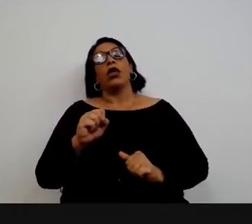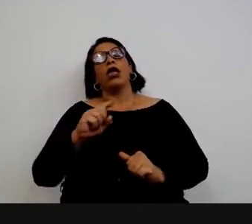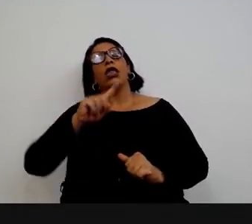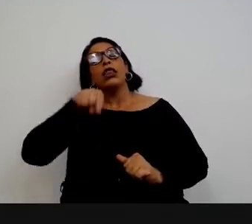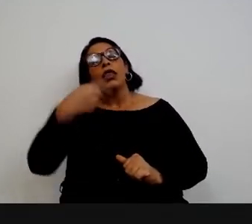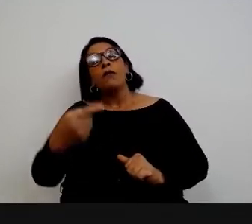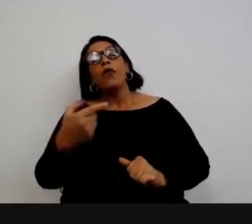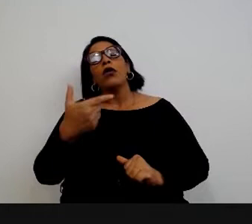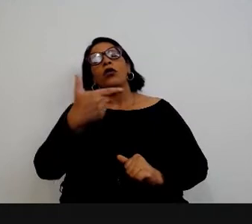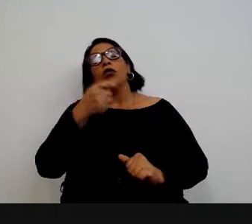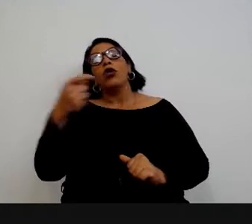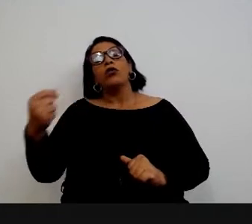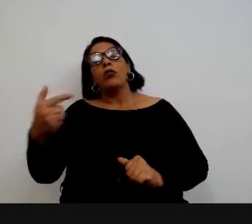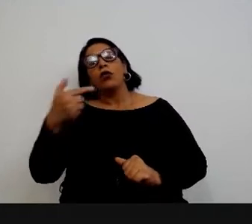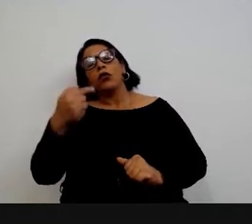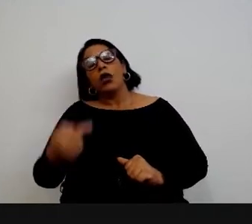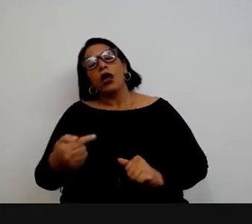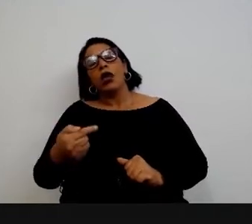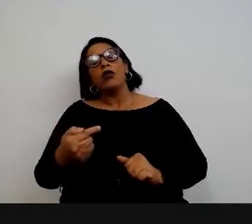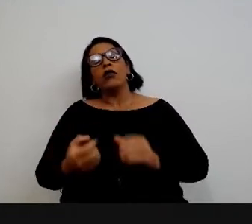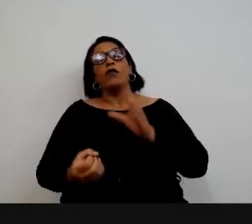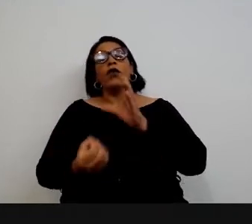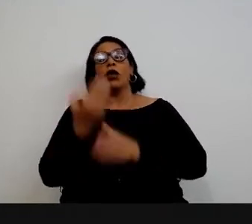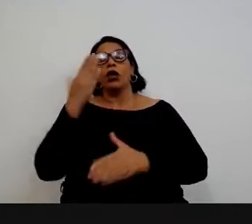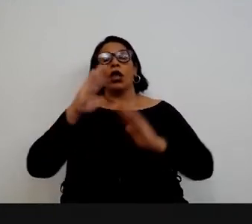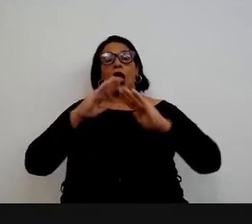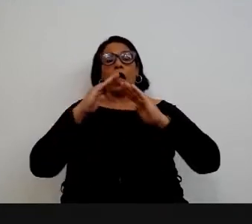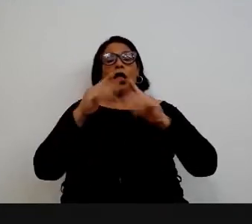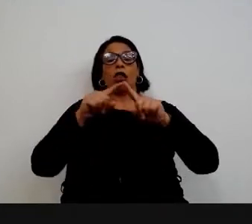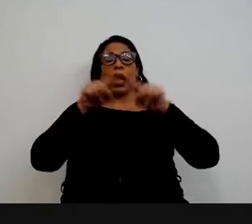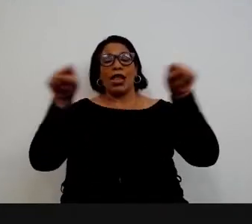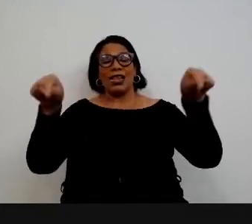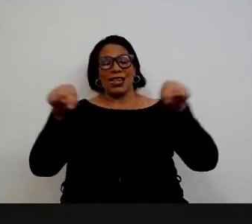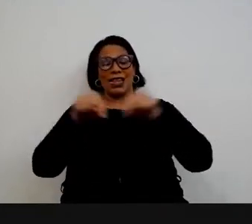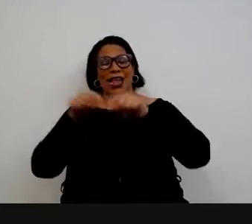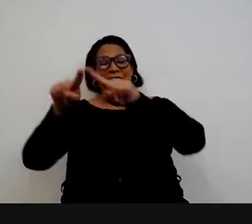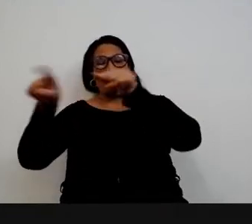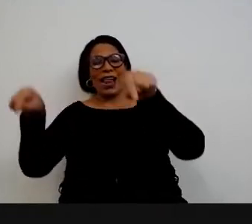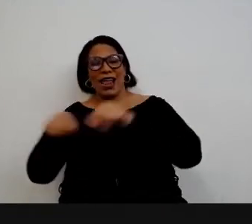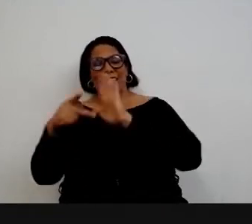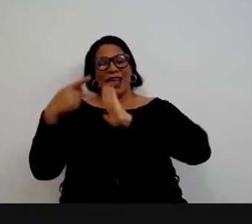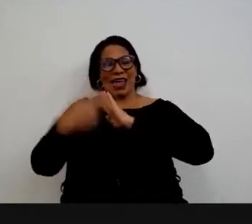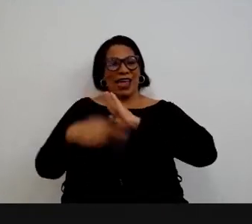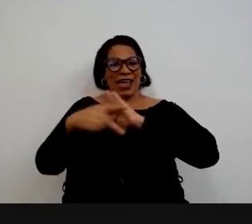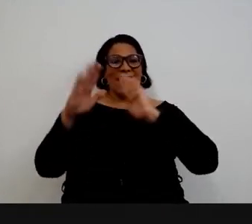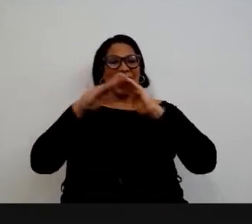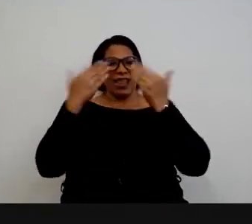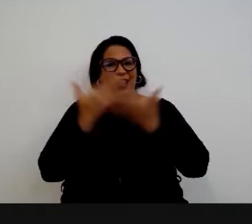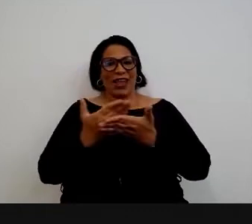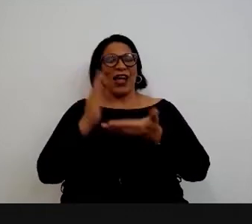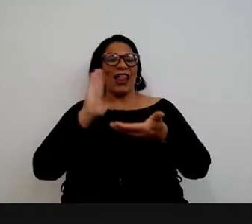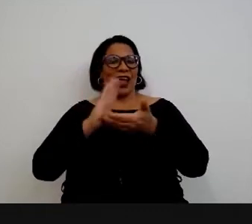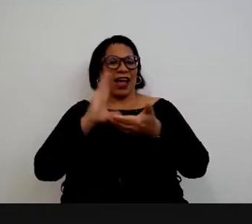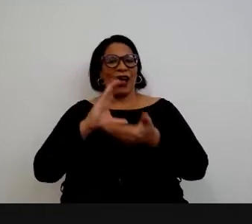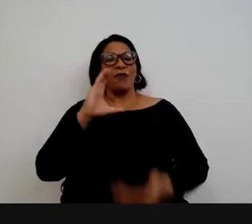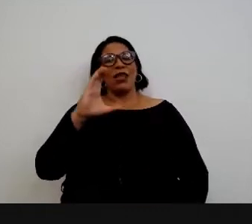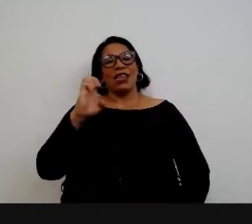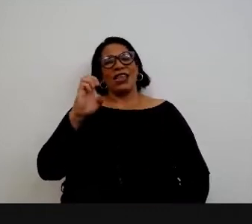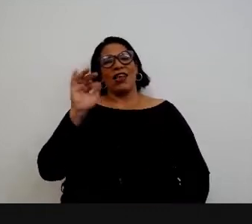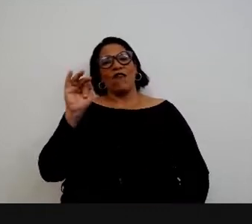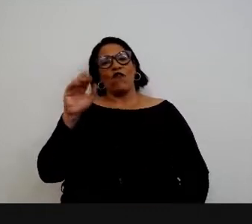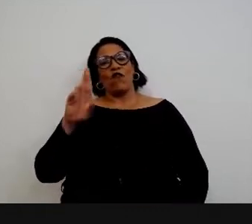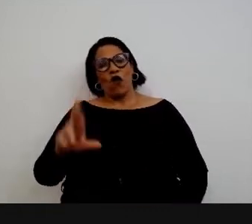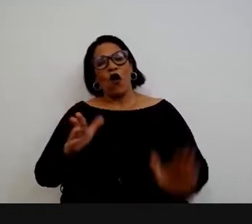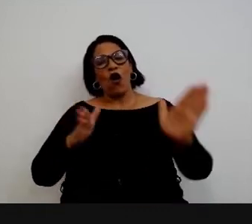2007, tivemos a inauguração dessas instalações físicas aqui do Cefor. Em 2012,